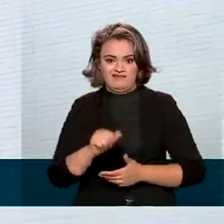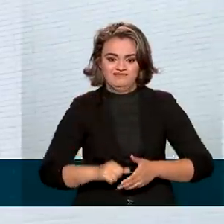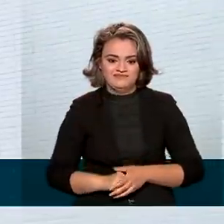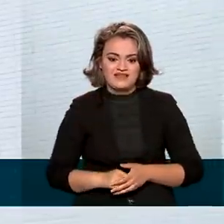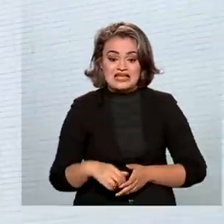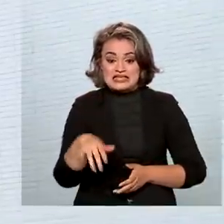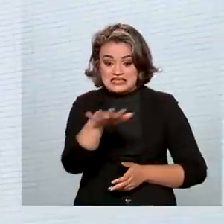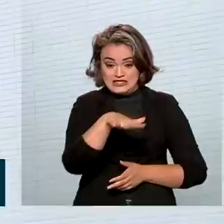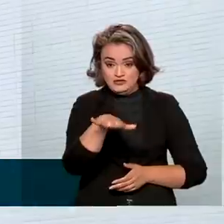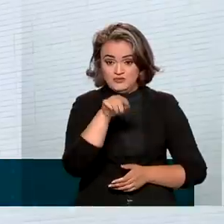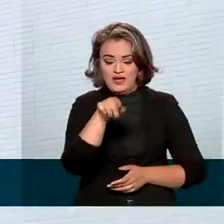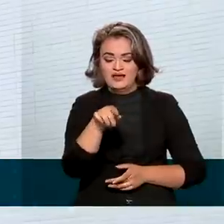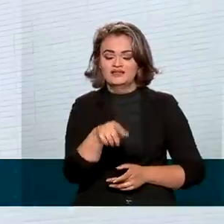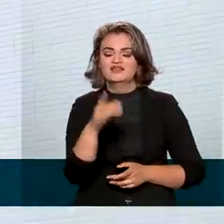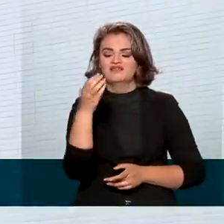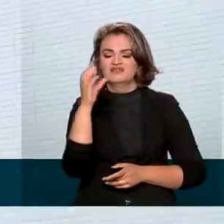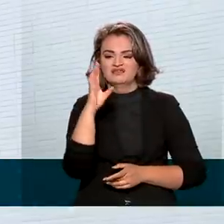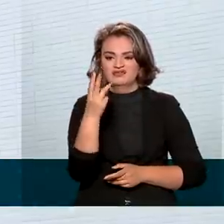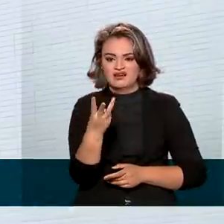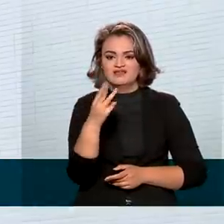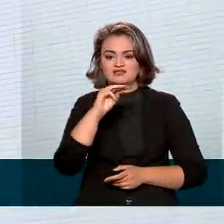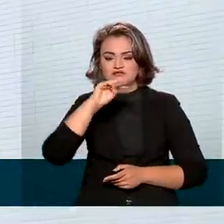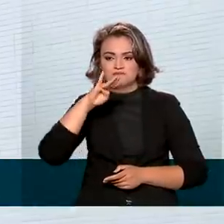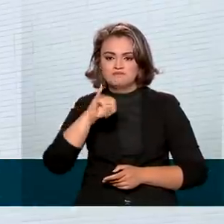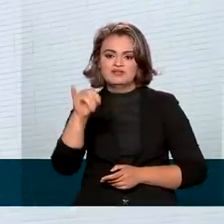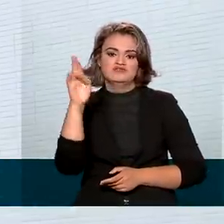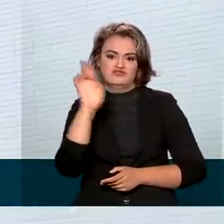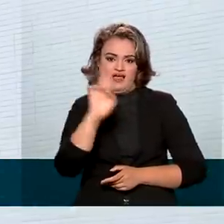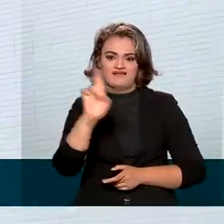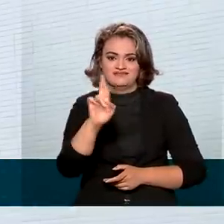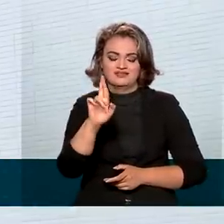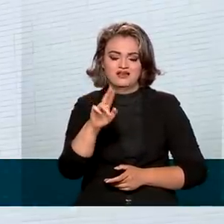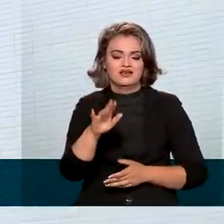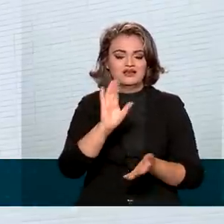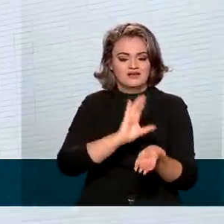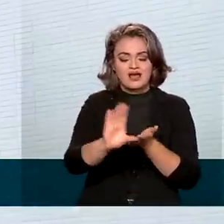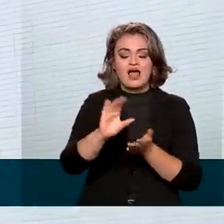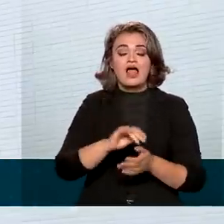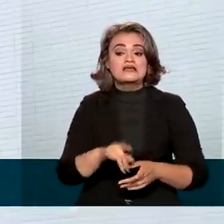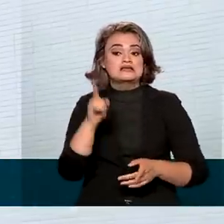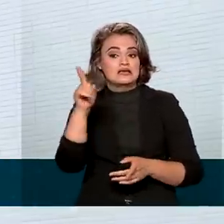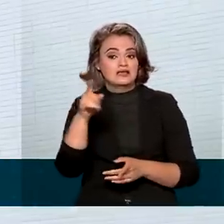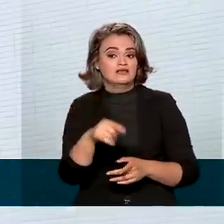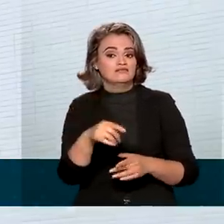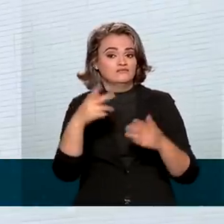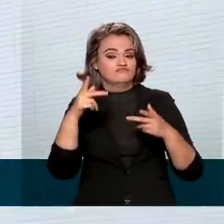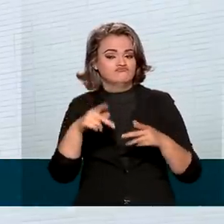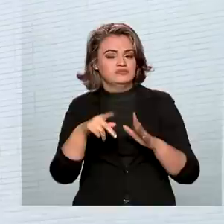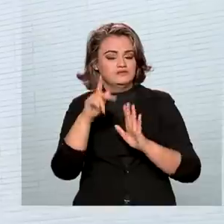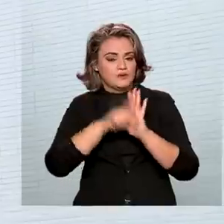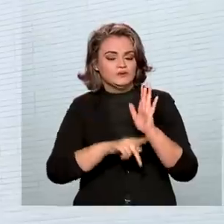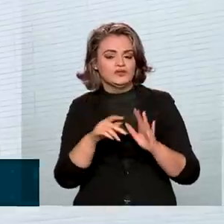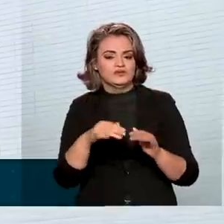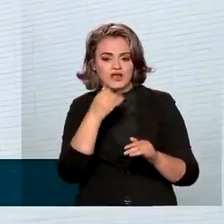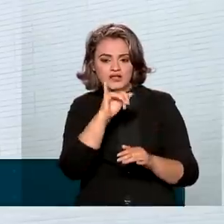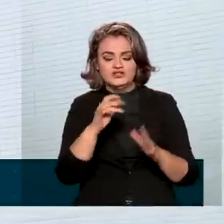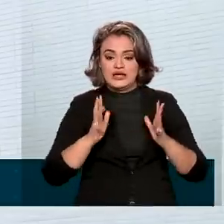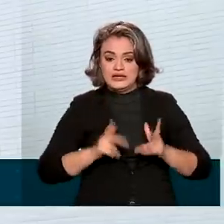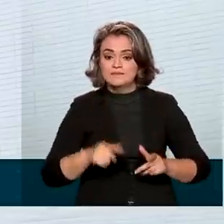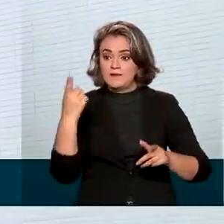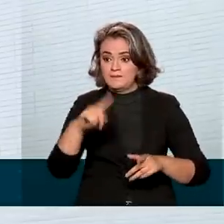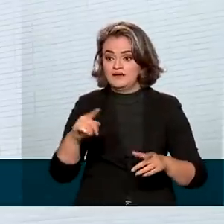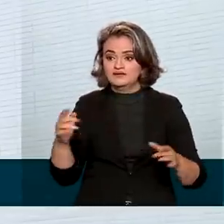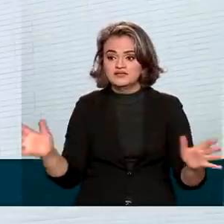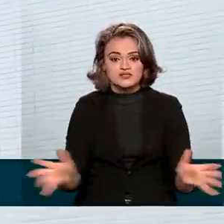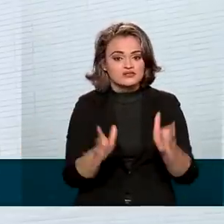de 3 bilhões de reais em investimentos. Além de gerar energia limpa, o projeto movimenta a economia da